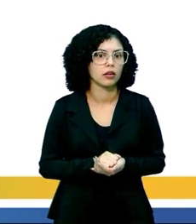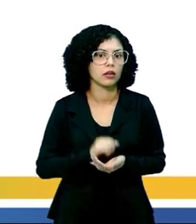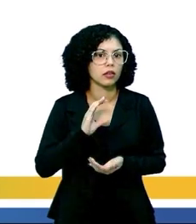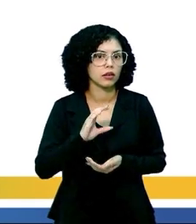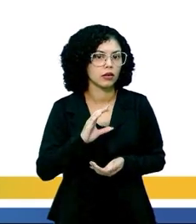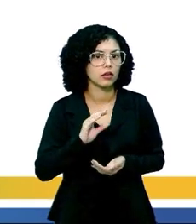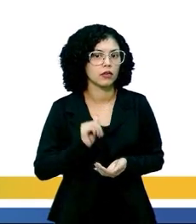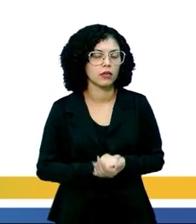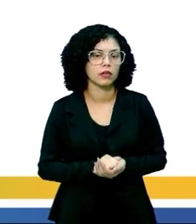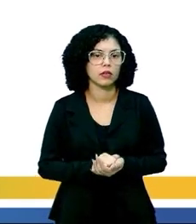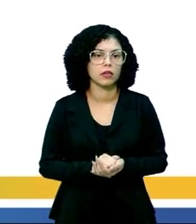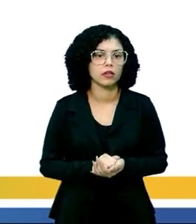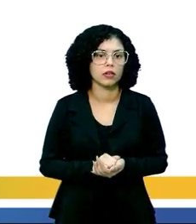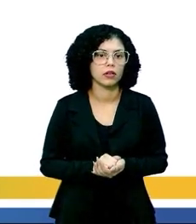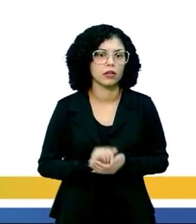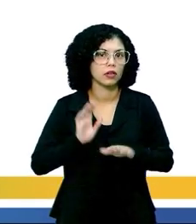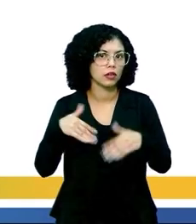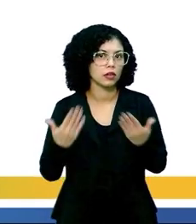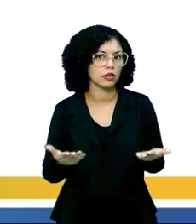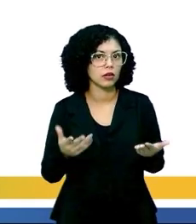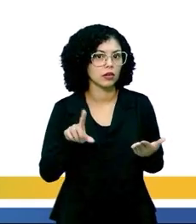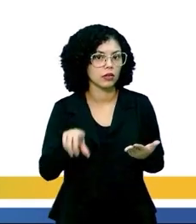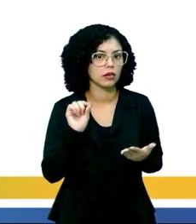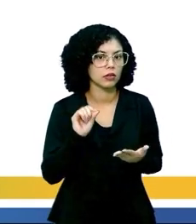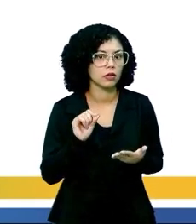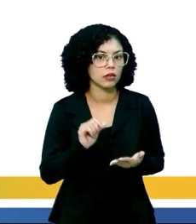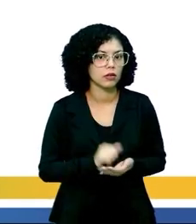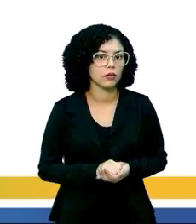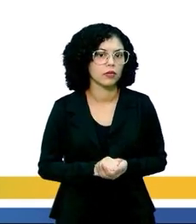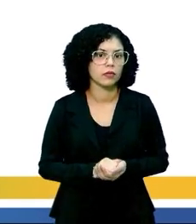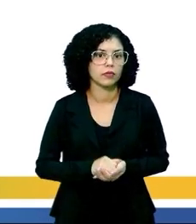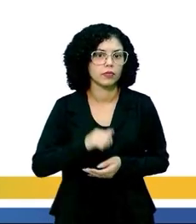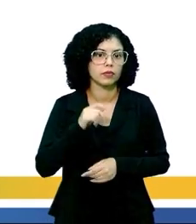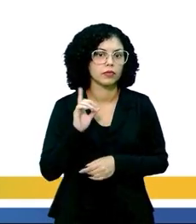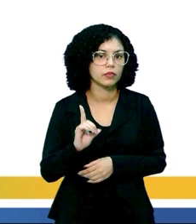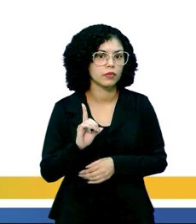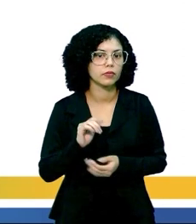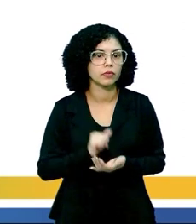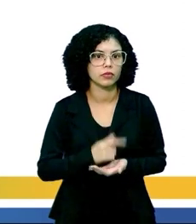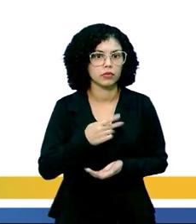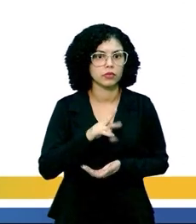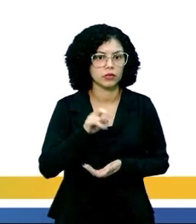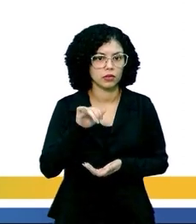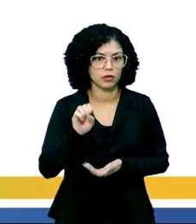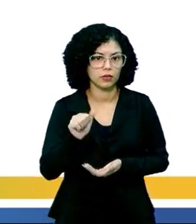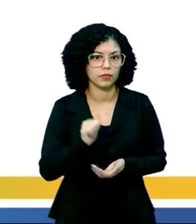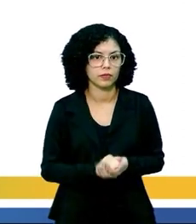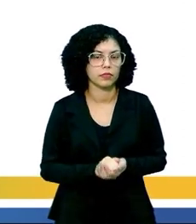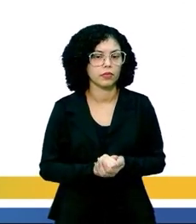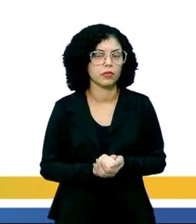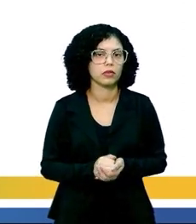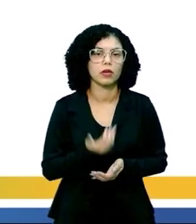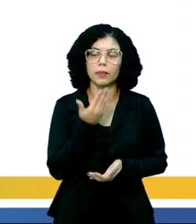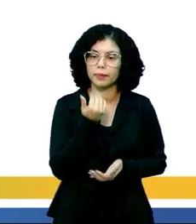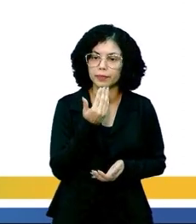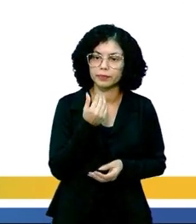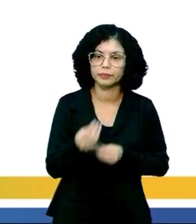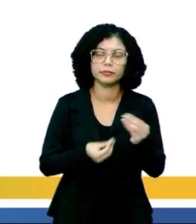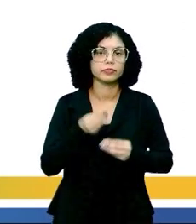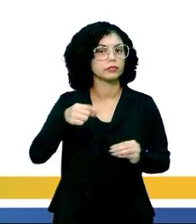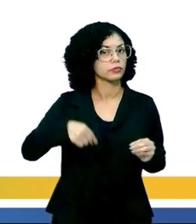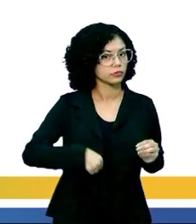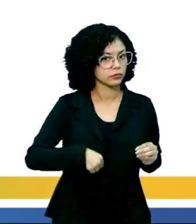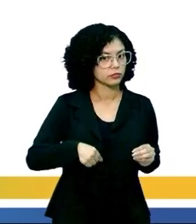Alternativa C, D ou E? E aí? Alternativa D, né, pessoal? As proteínas, ela é digerida tanto no